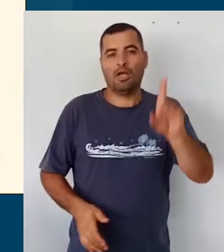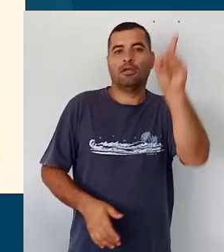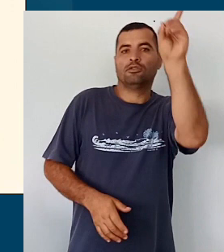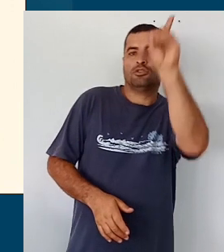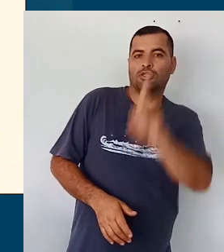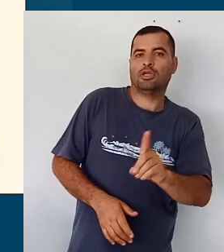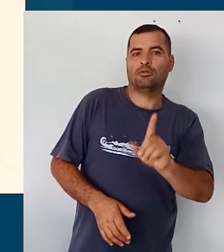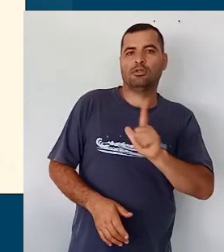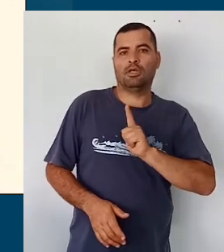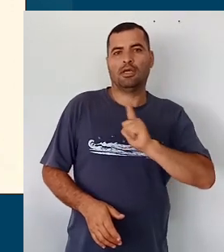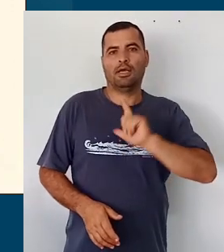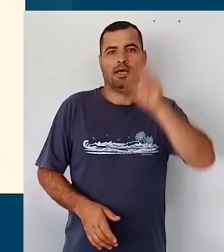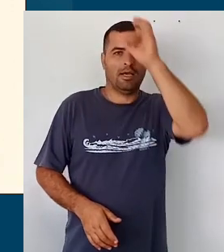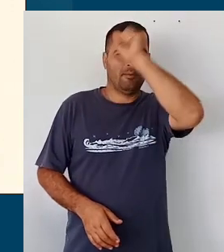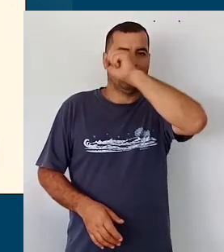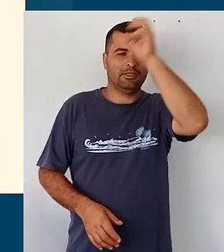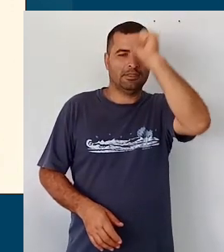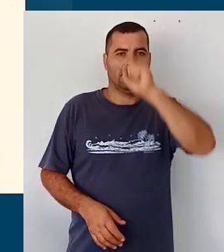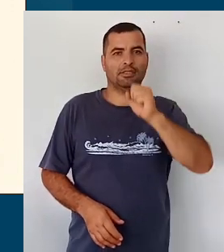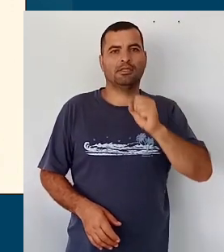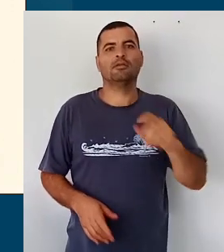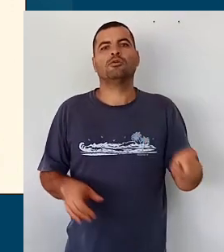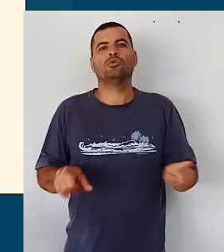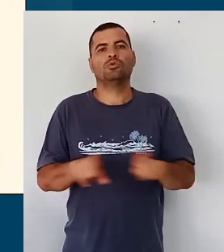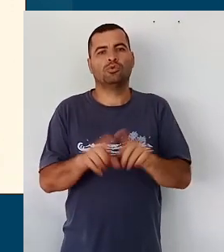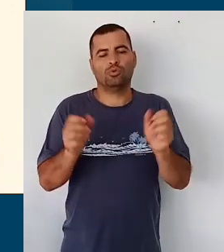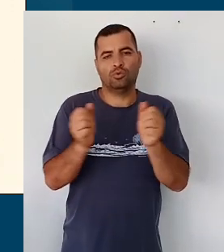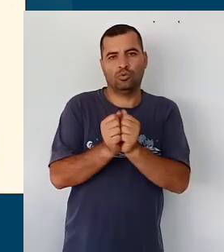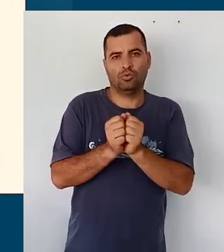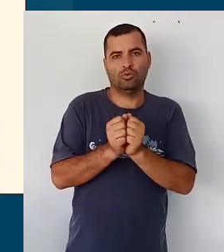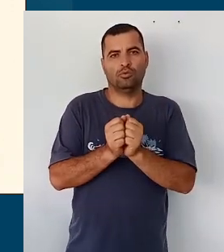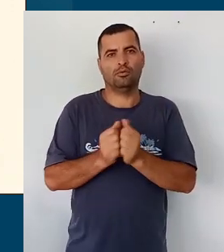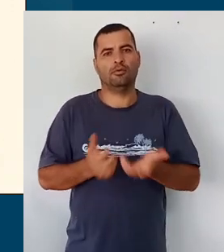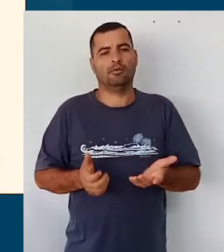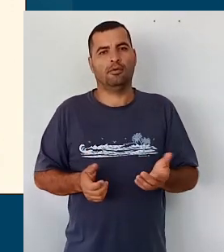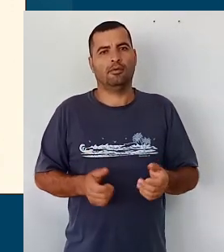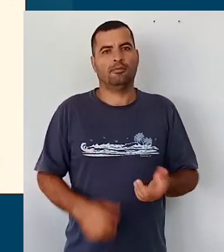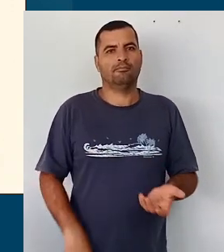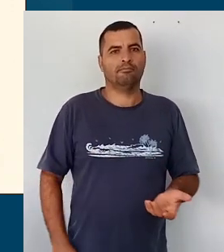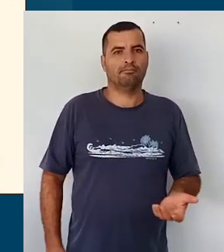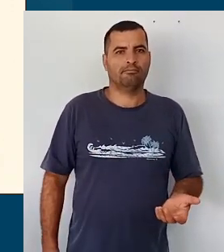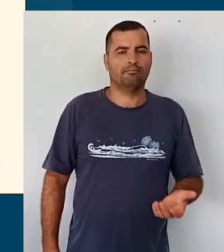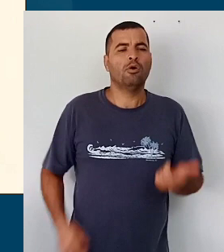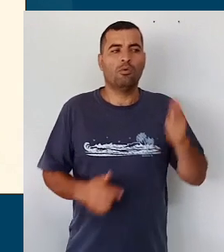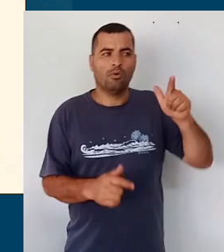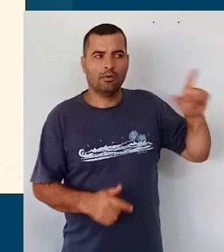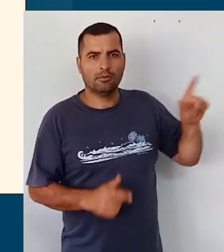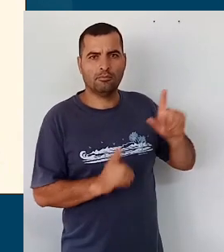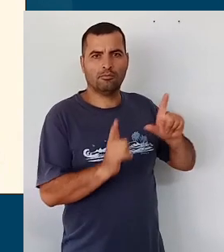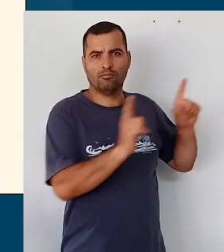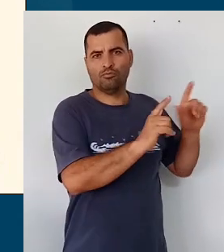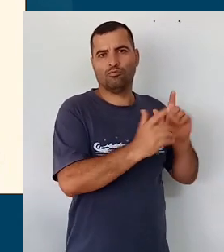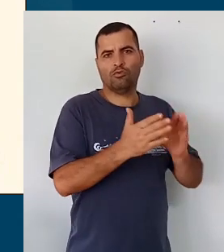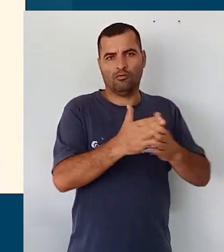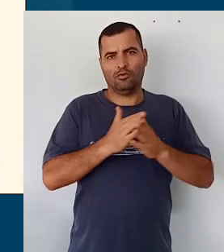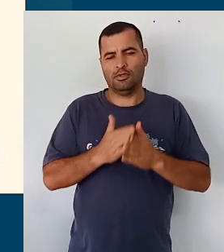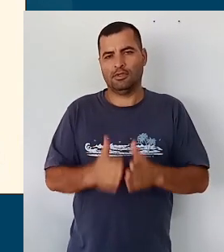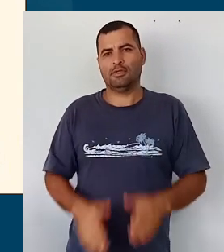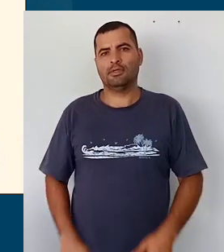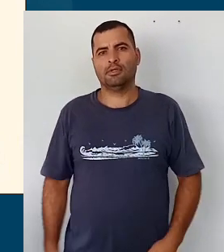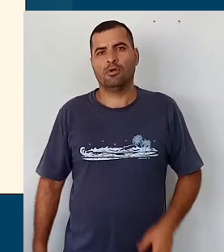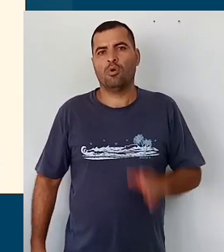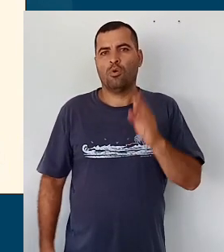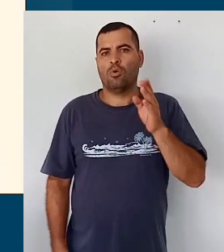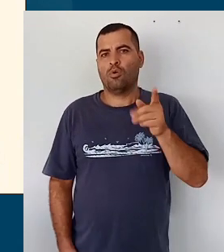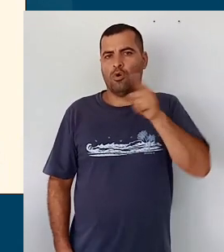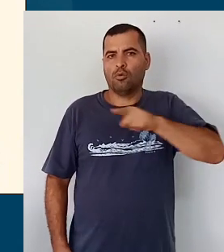aprendizagem e os campos de experiência como orientadores da sua prática pedagógica. Pode passar para o outro, por favor? Os